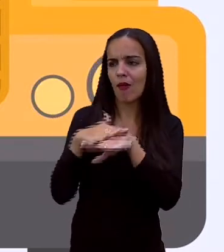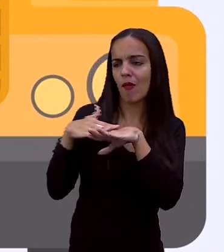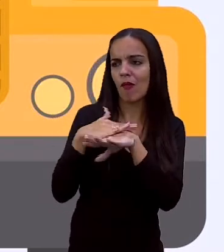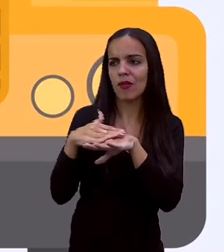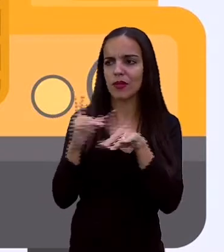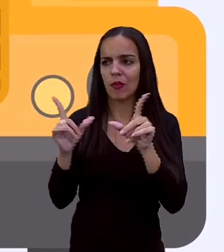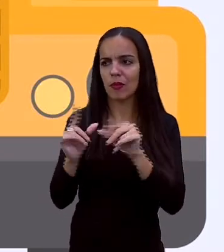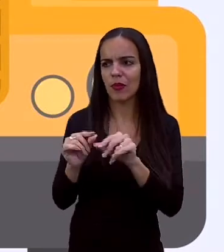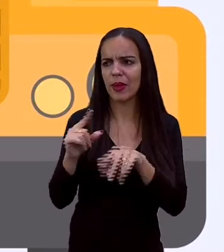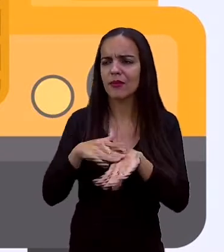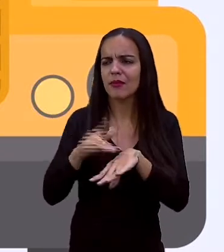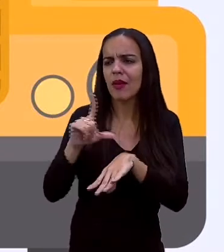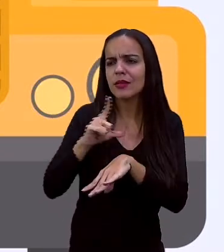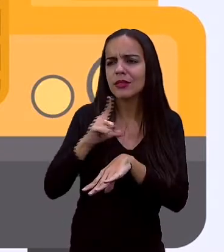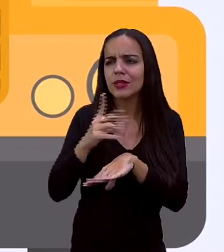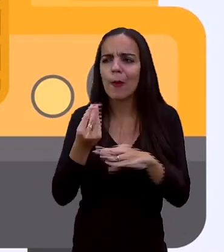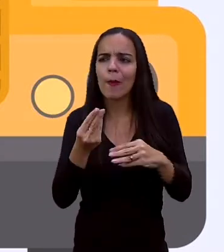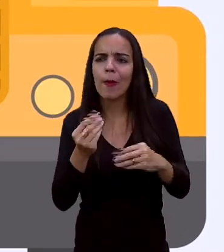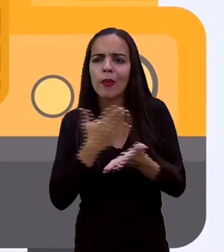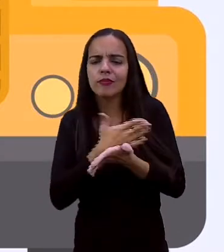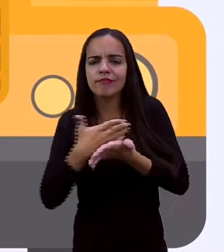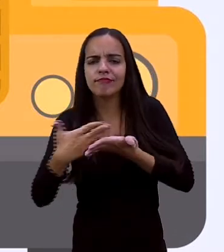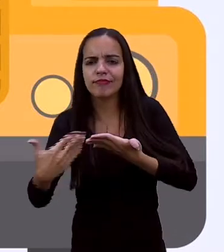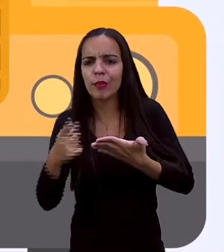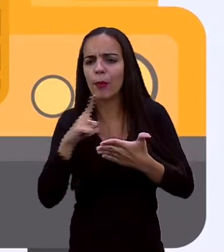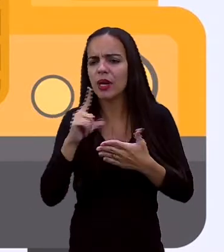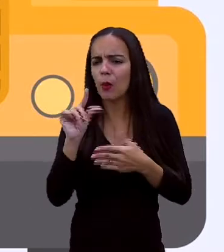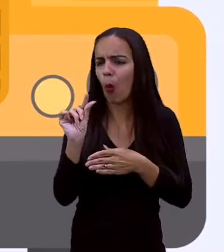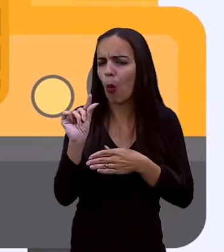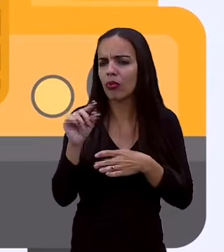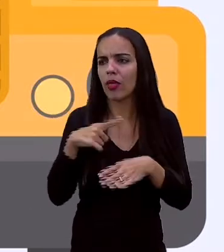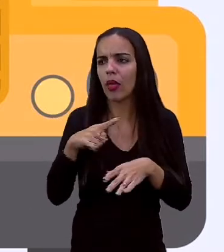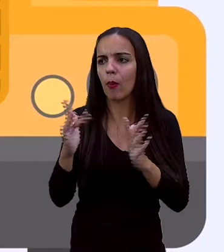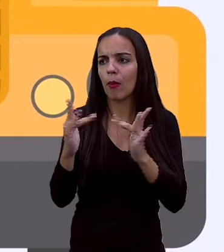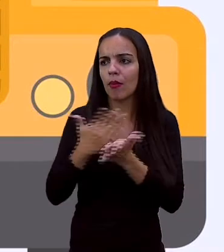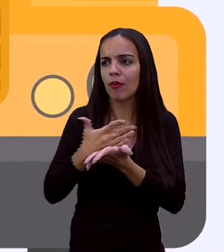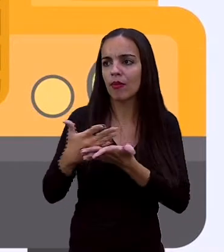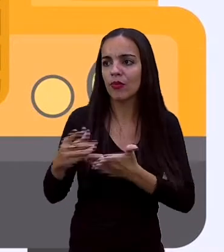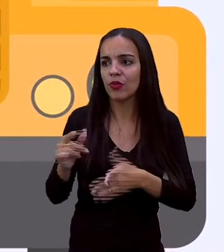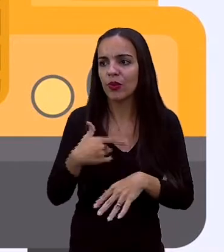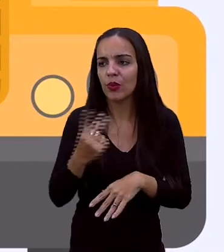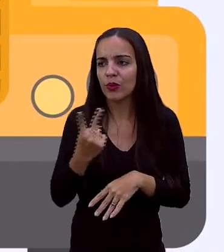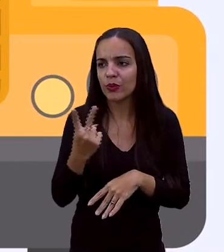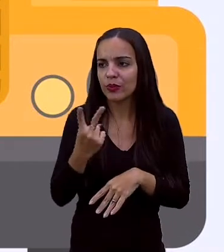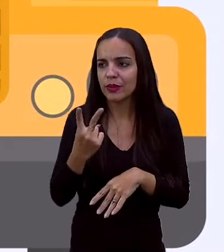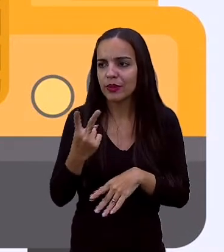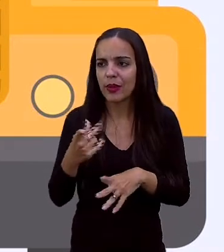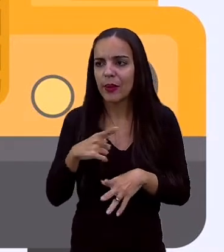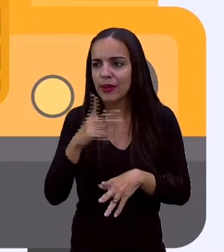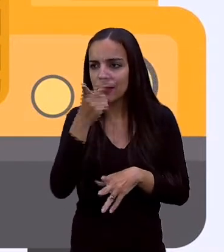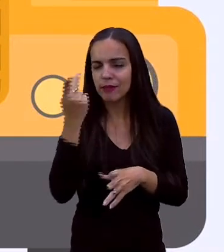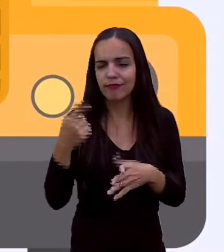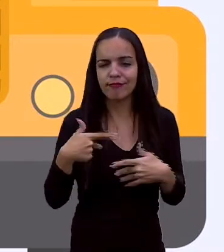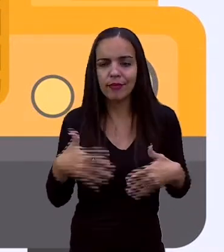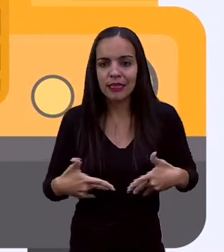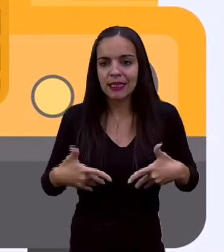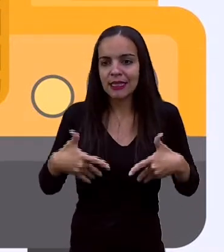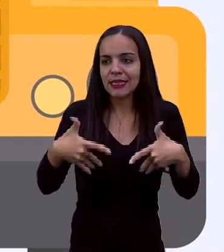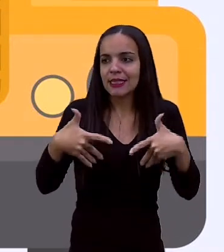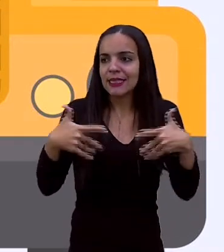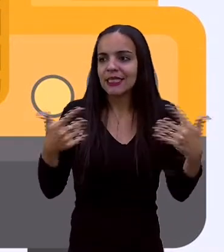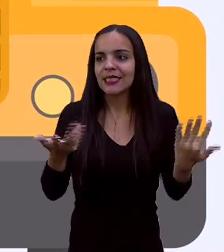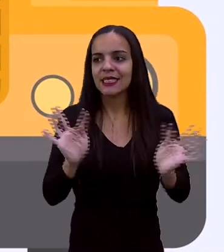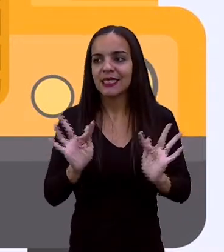Havia pouco e eles tinham começado um namoro. Os dois estavam tontos. Ah,